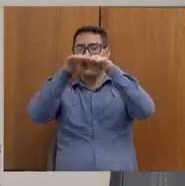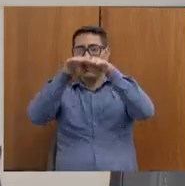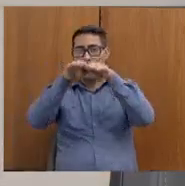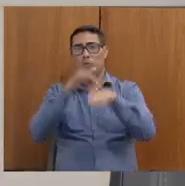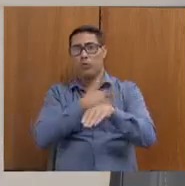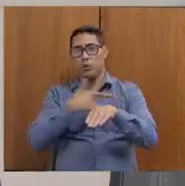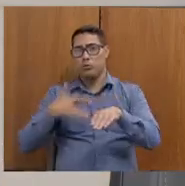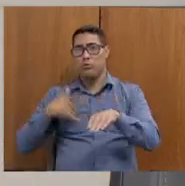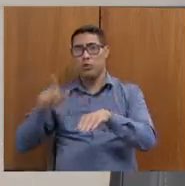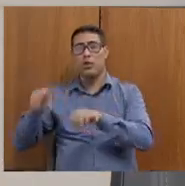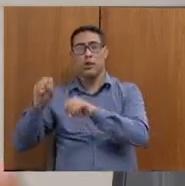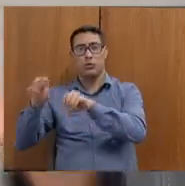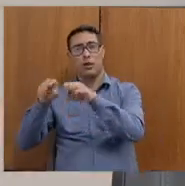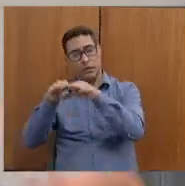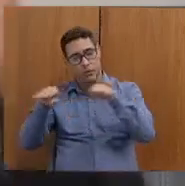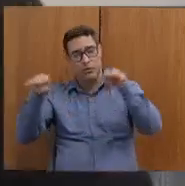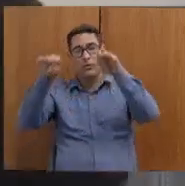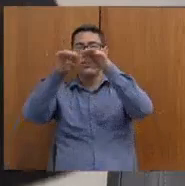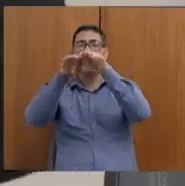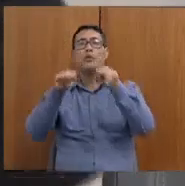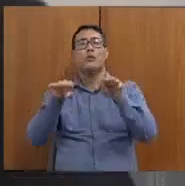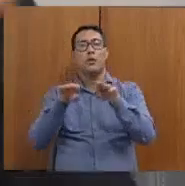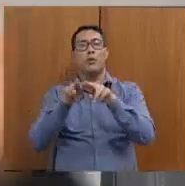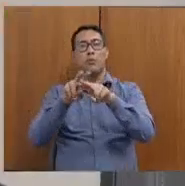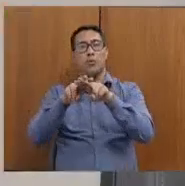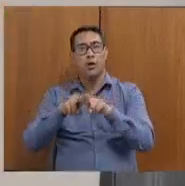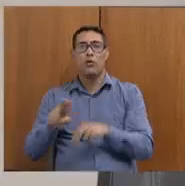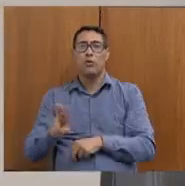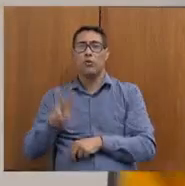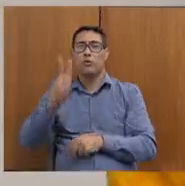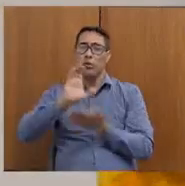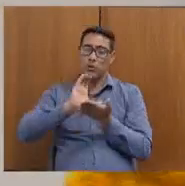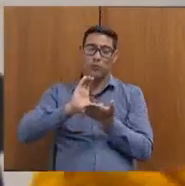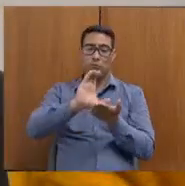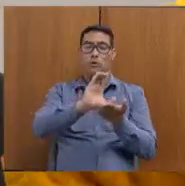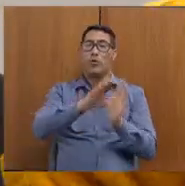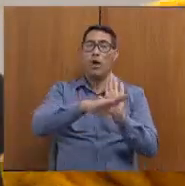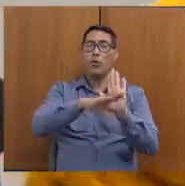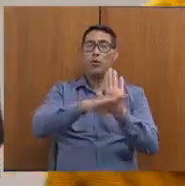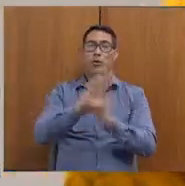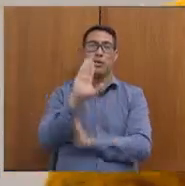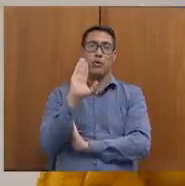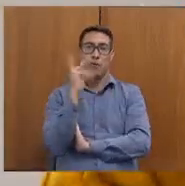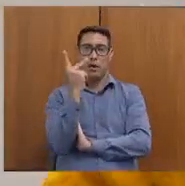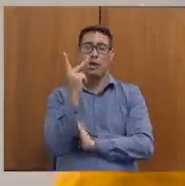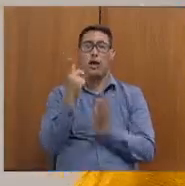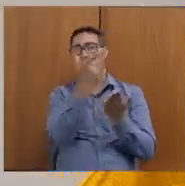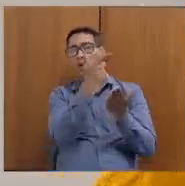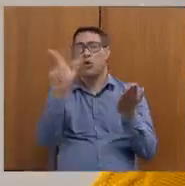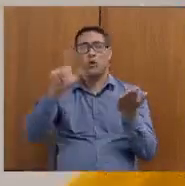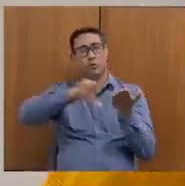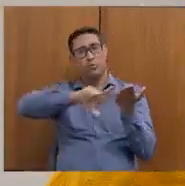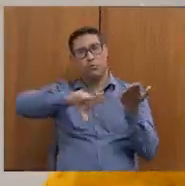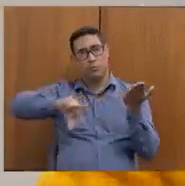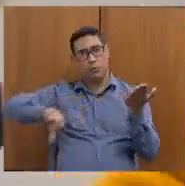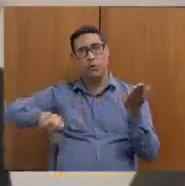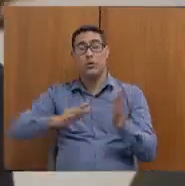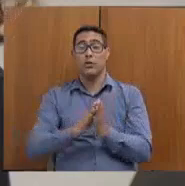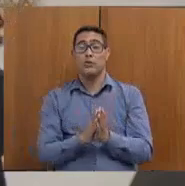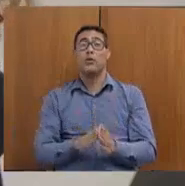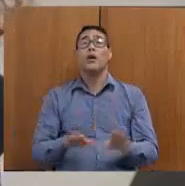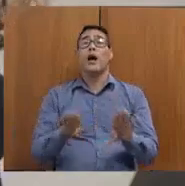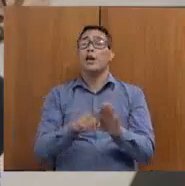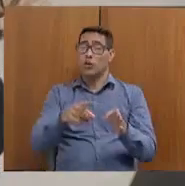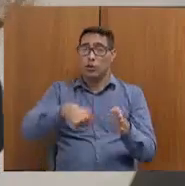com educação, pelo valor do repasse do auxílio Belo Horizonte e outras políticas. Então, a gente está aqui querendo lutar,